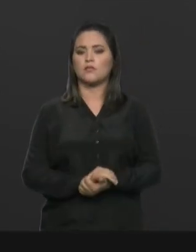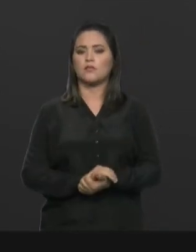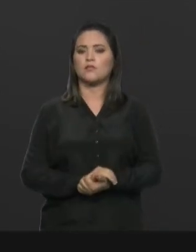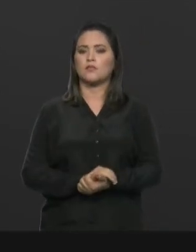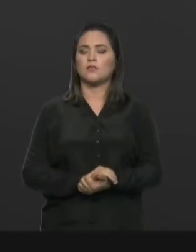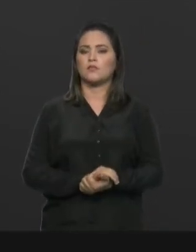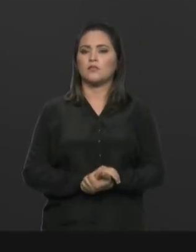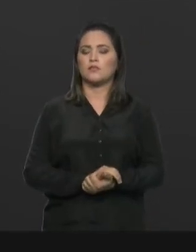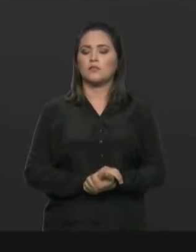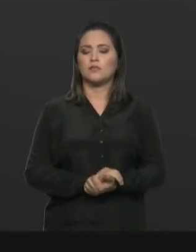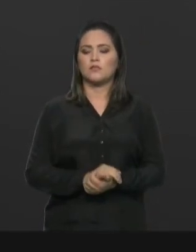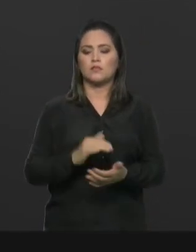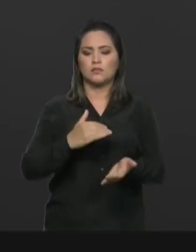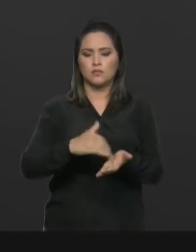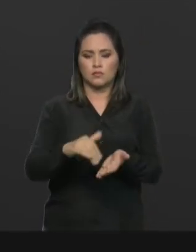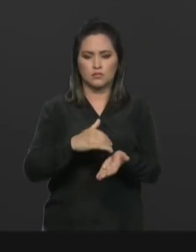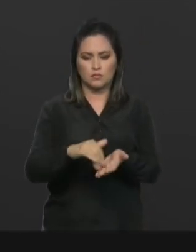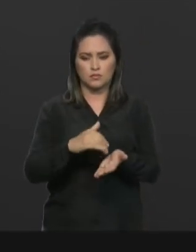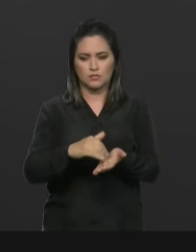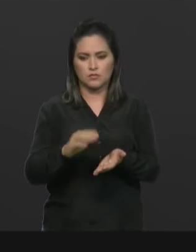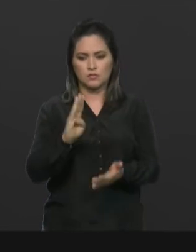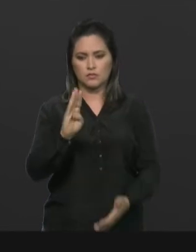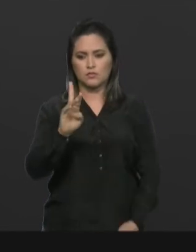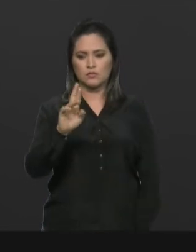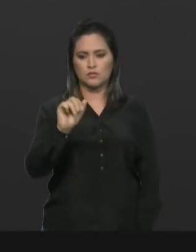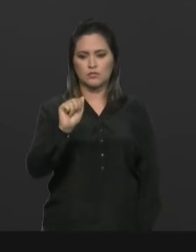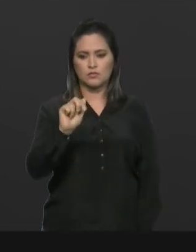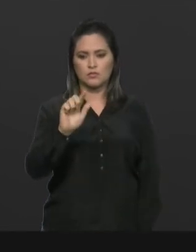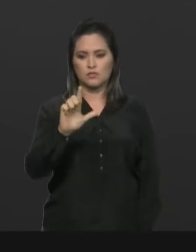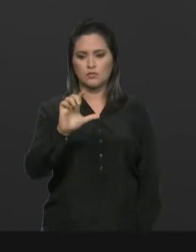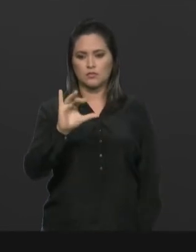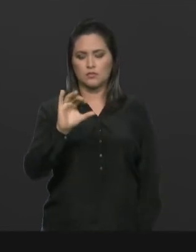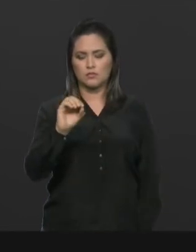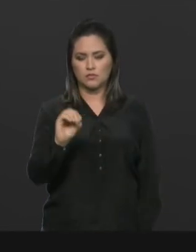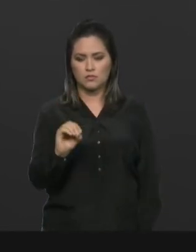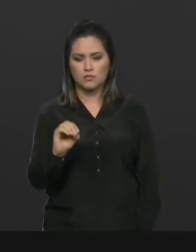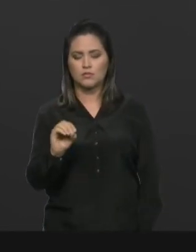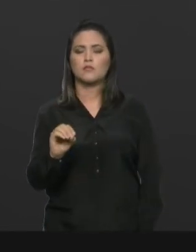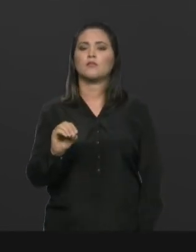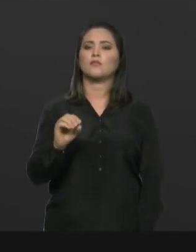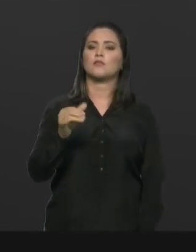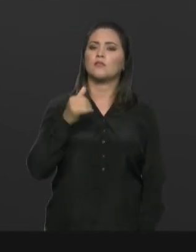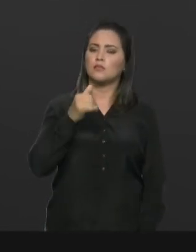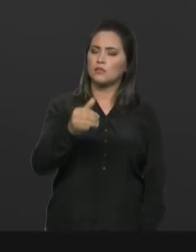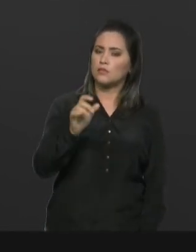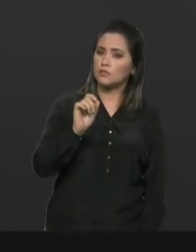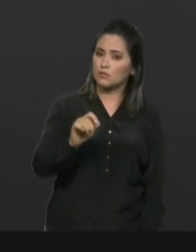o município de Lago dos Rodrigues está mais adiantado que irá entrar na próxima sessão. Então, eu voto sim. Obrigado.